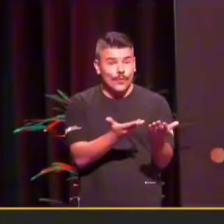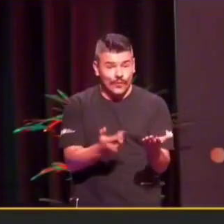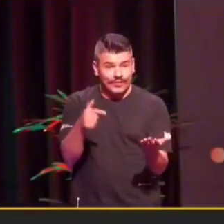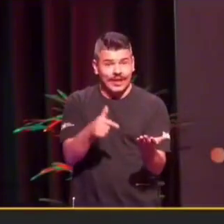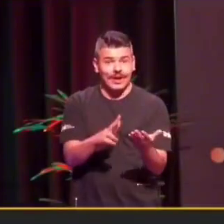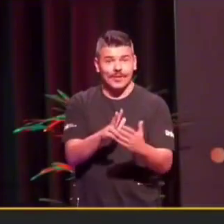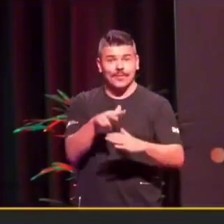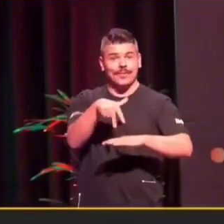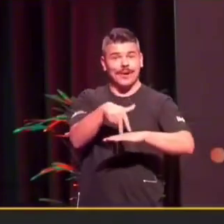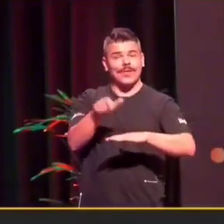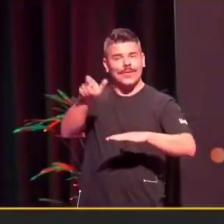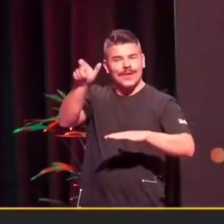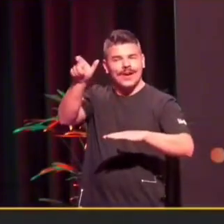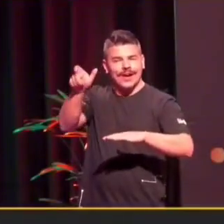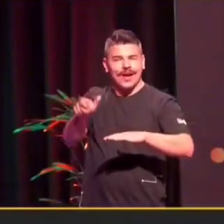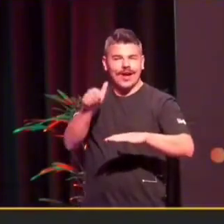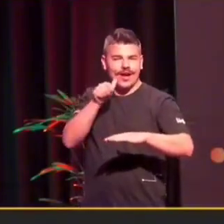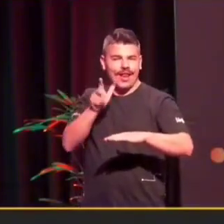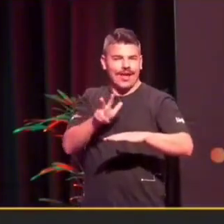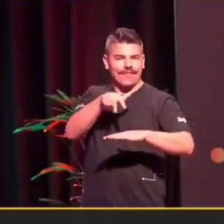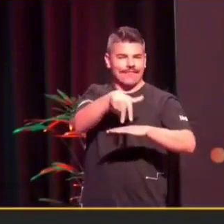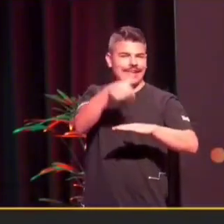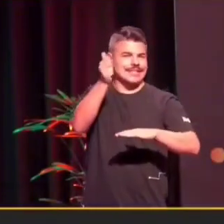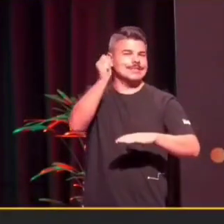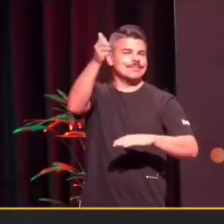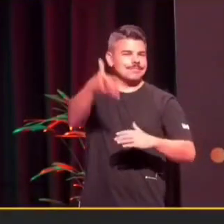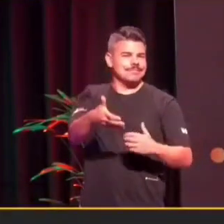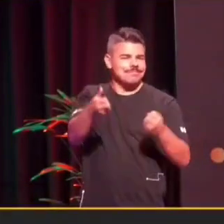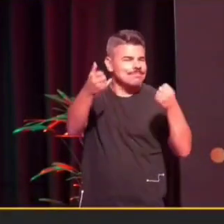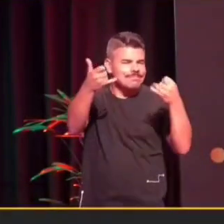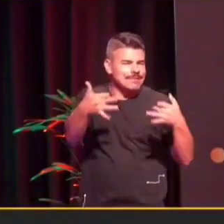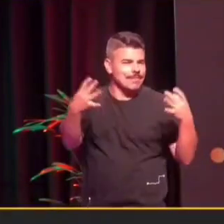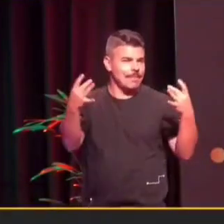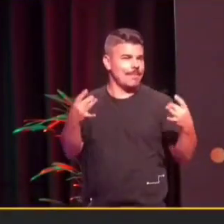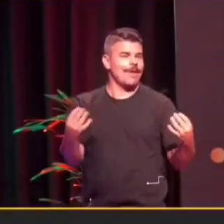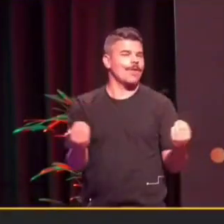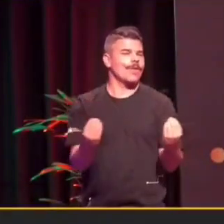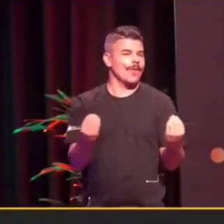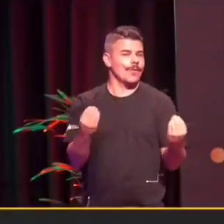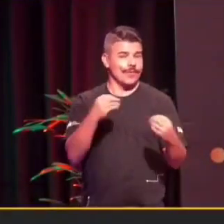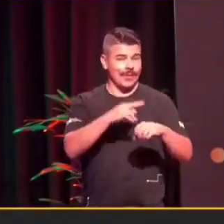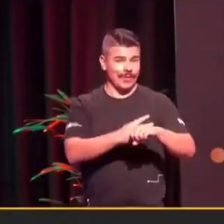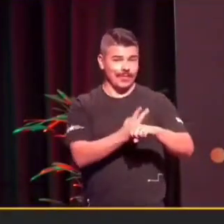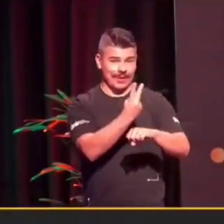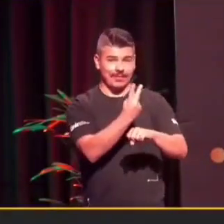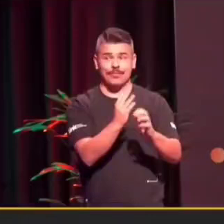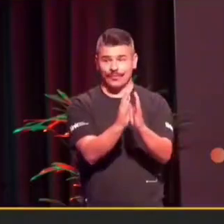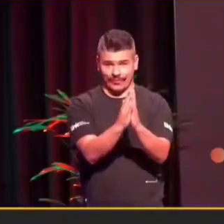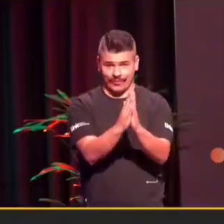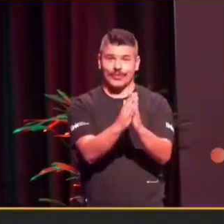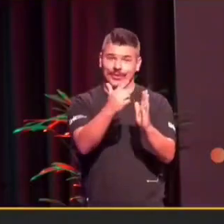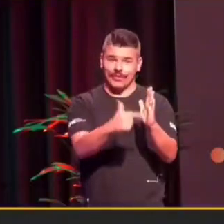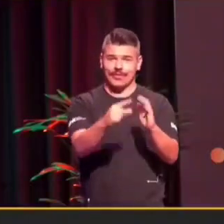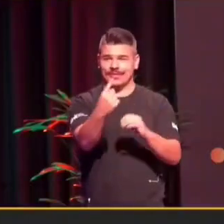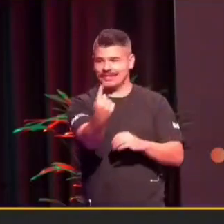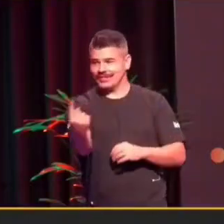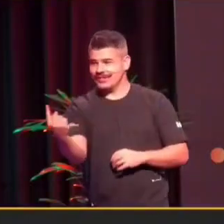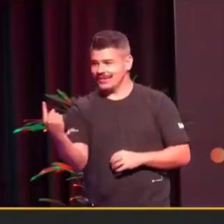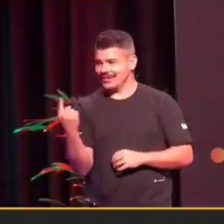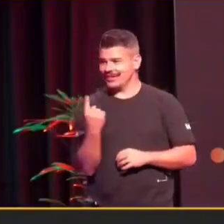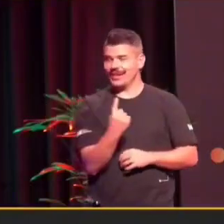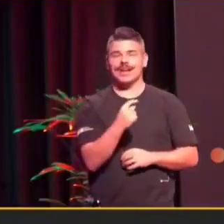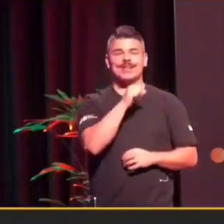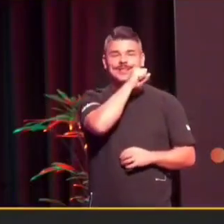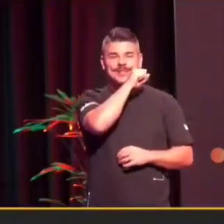ela, que vai explicar um pouco melhor como que essa premiação vai funcionar. Então, por favor, subi ao palco novamente a maravilhosa